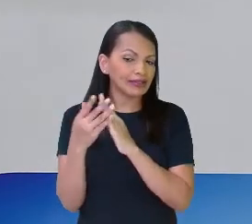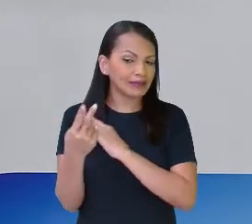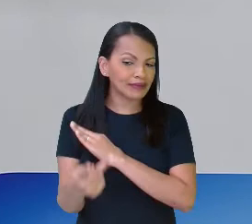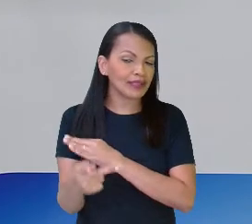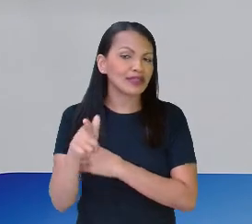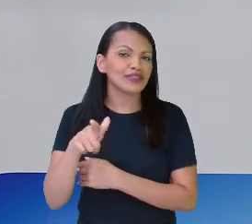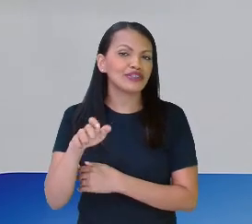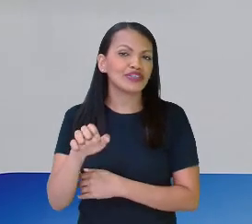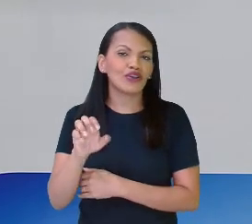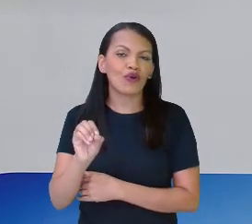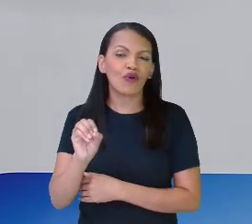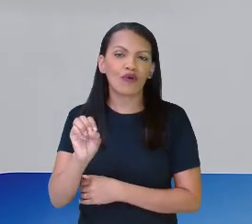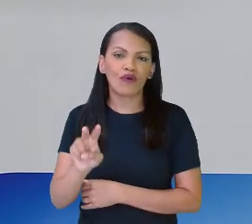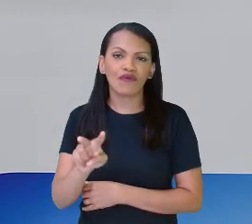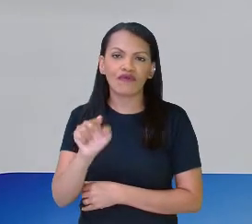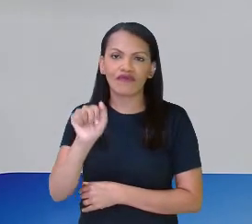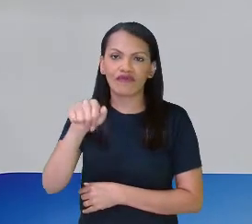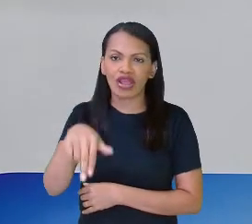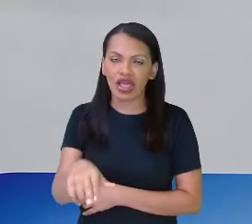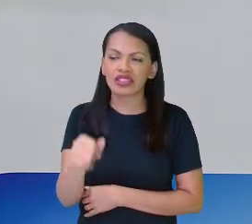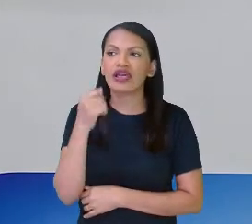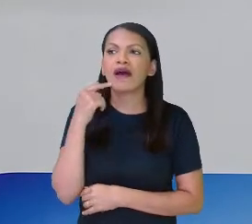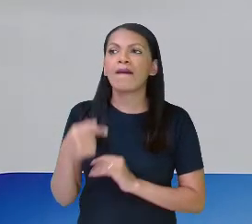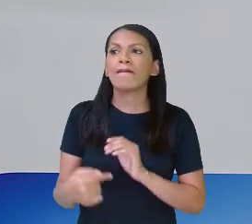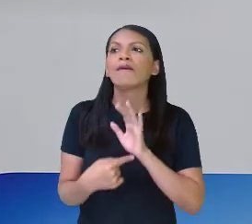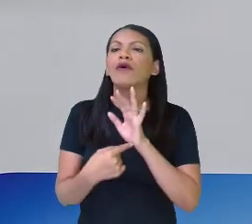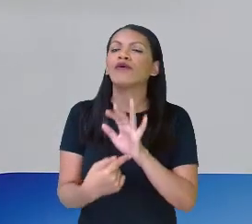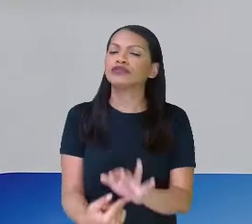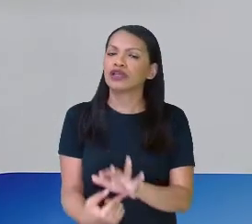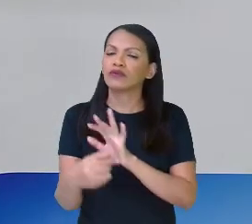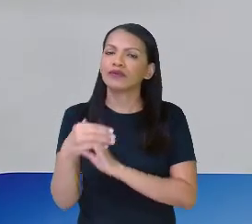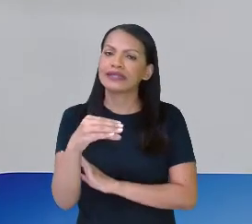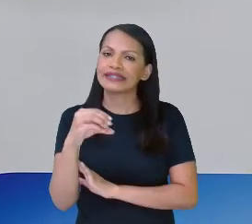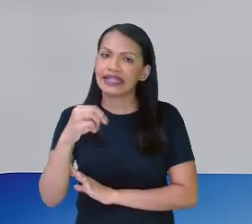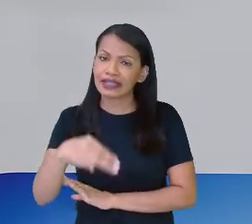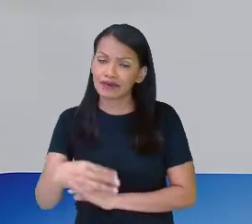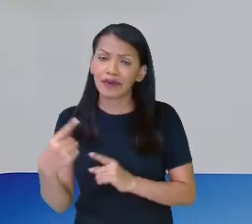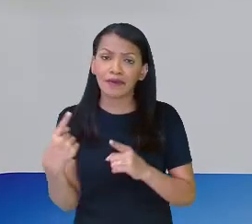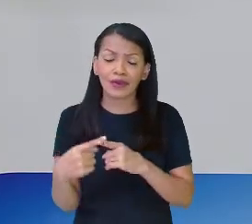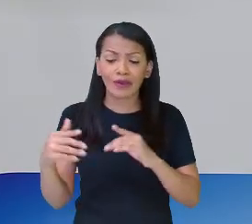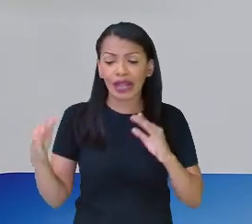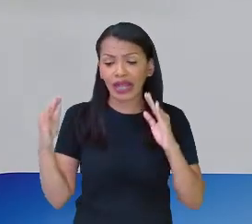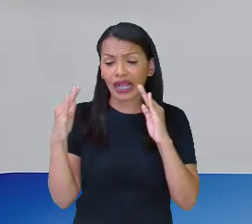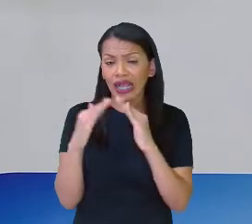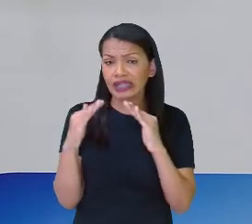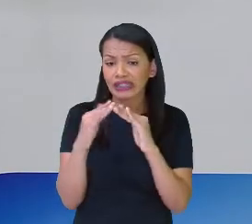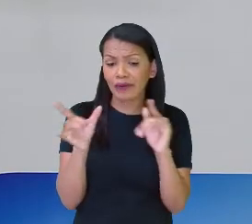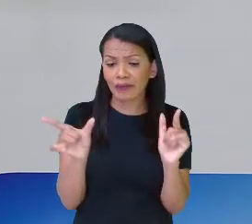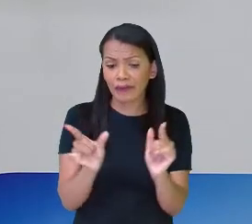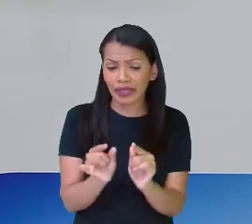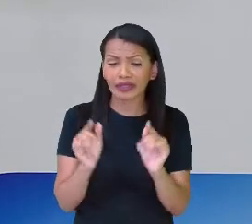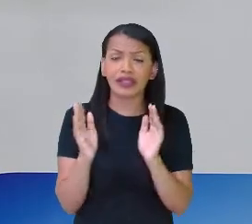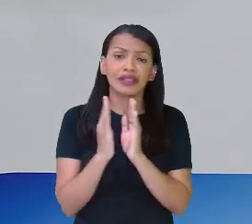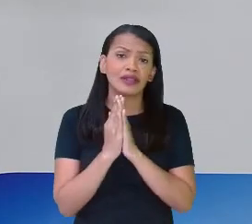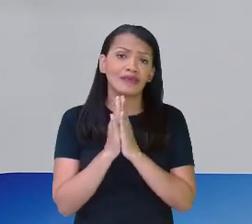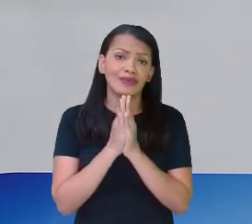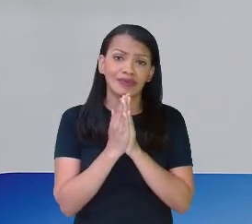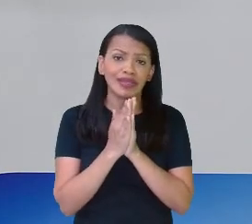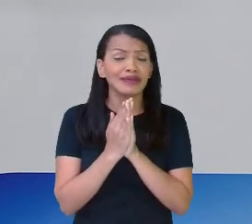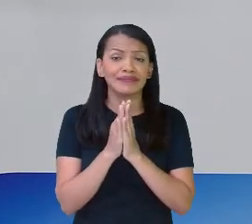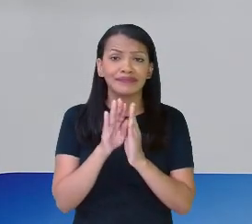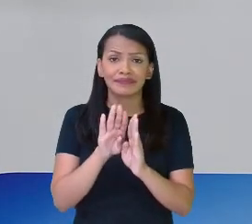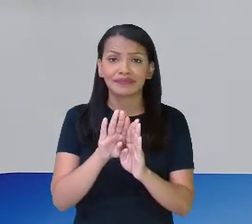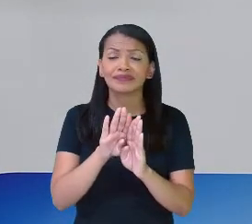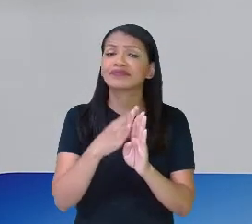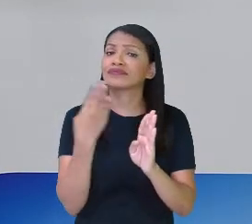Giovanna, ela está aqui mostrando, é em centímetros, né? Porque é uma casinha de boneca. Então, é uma porta de uma casinha. Então,